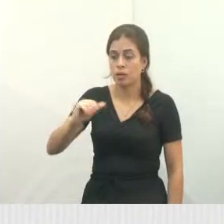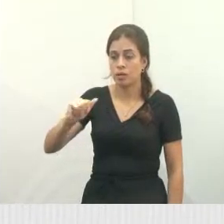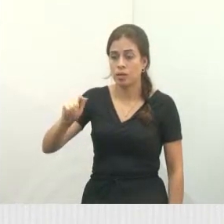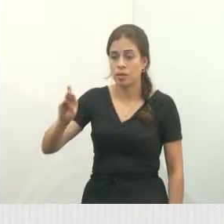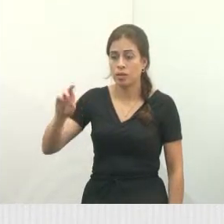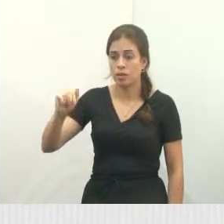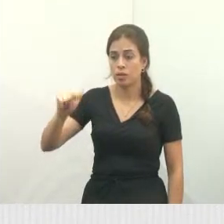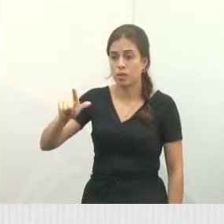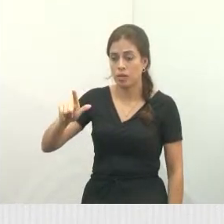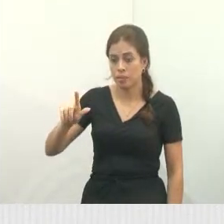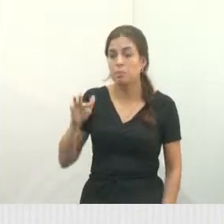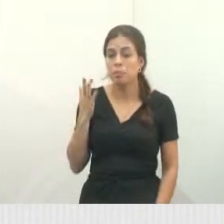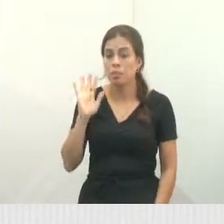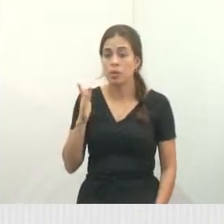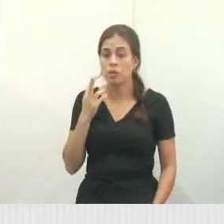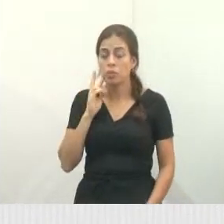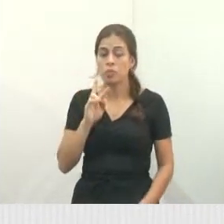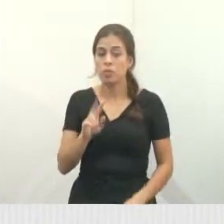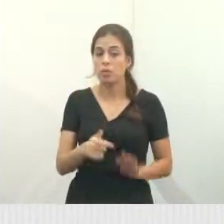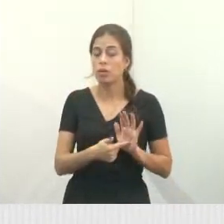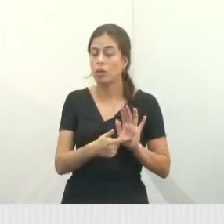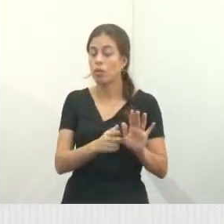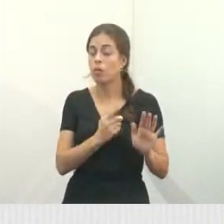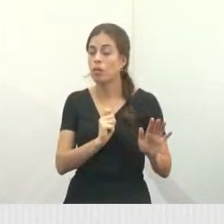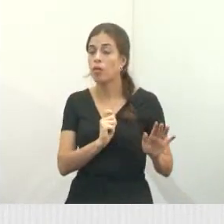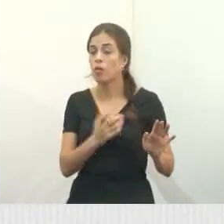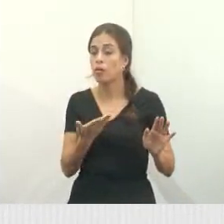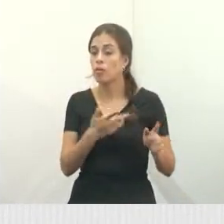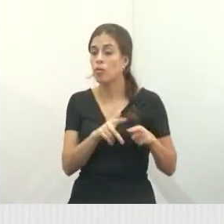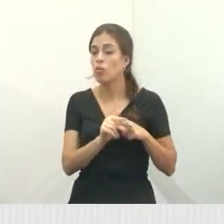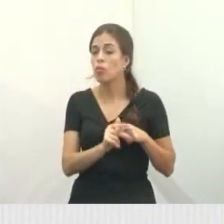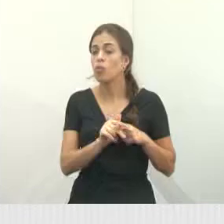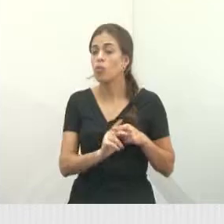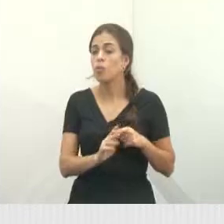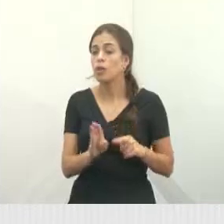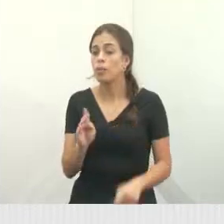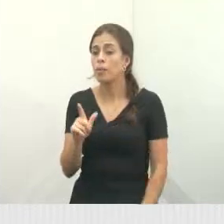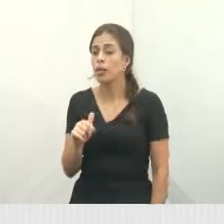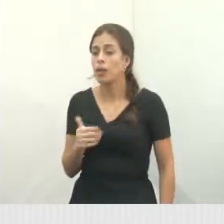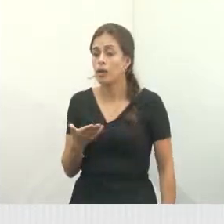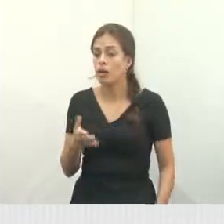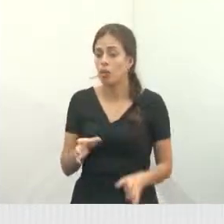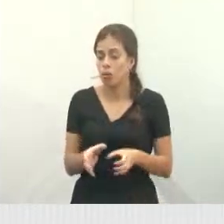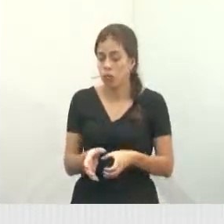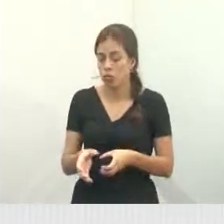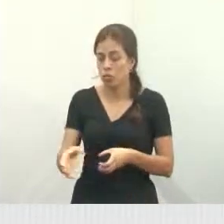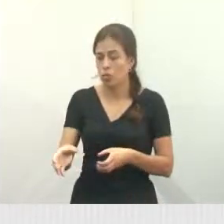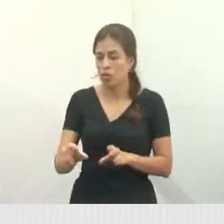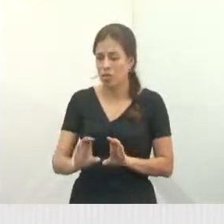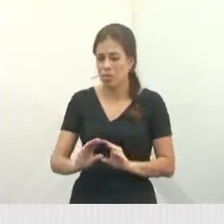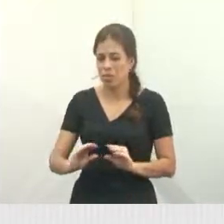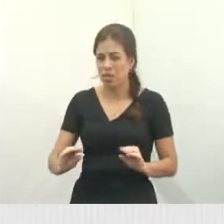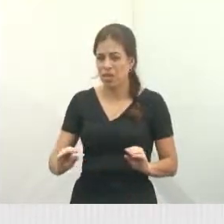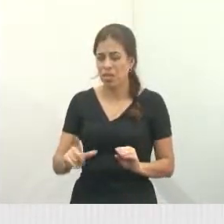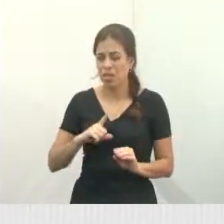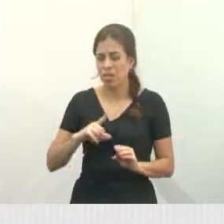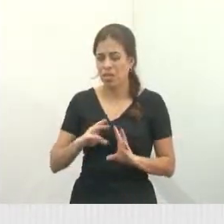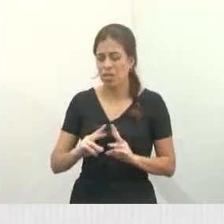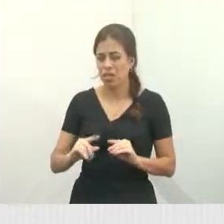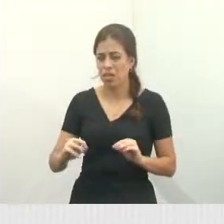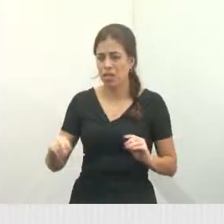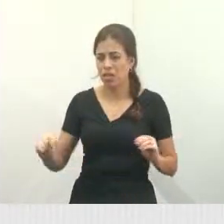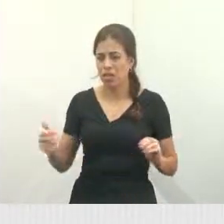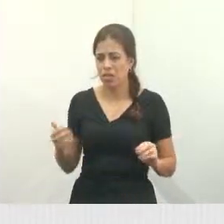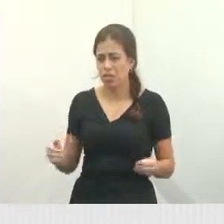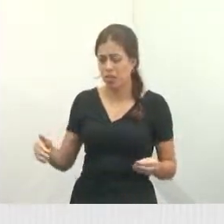pastor. Onde o senhor também já mostrou, pastor. Como que está sendo feita a manutenção dessa BR? Ramira Cabral. a tubulação é muito curta. Está cheia de areia aqui dentro. Toma